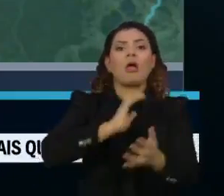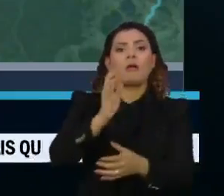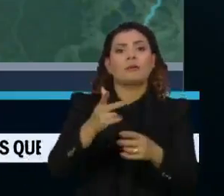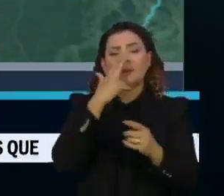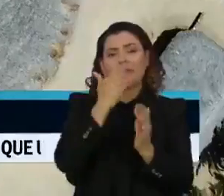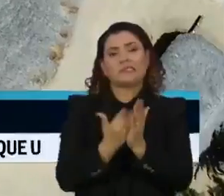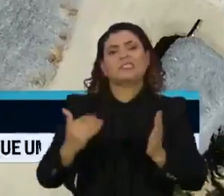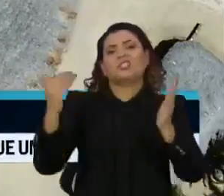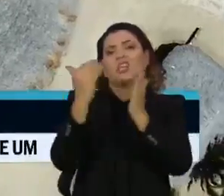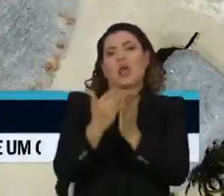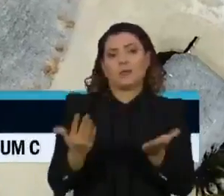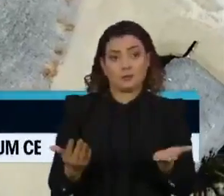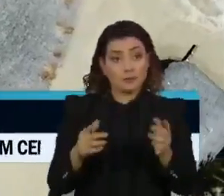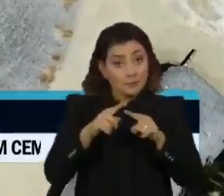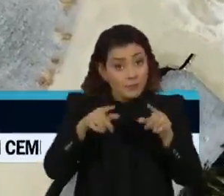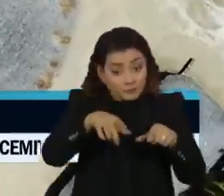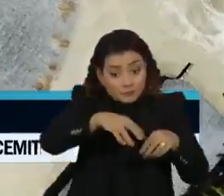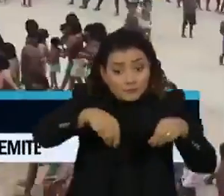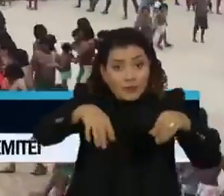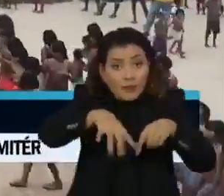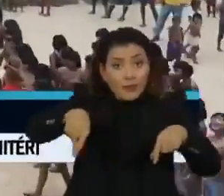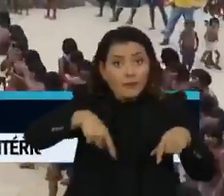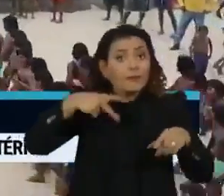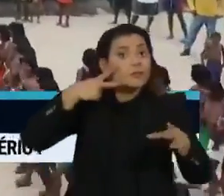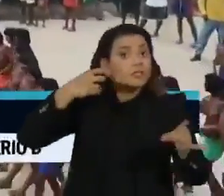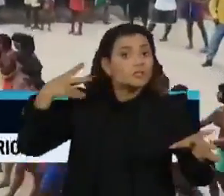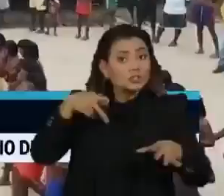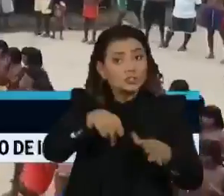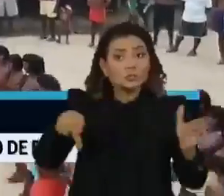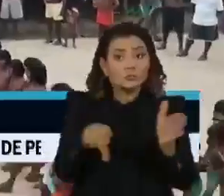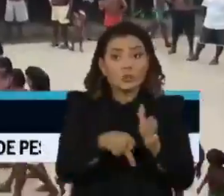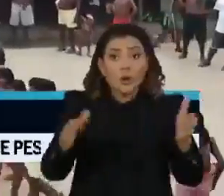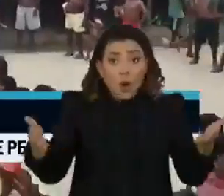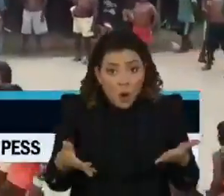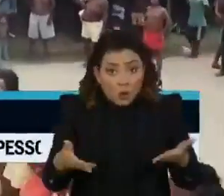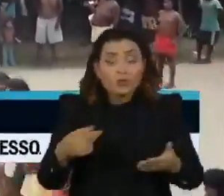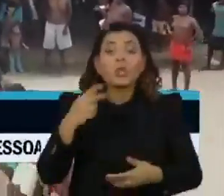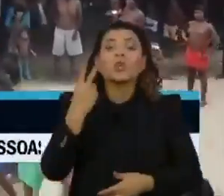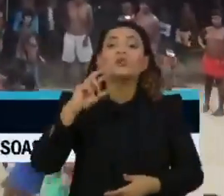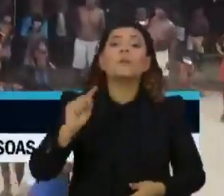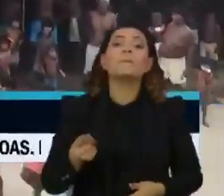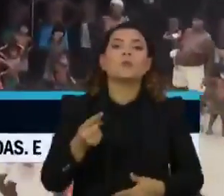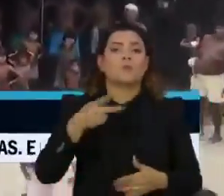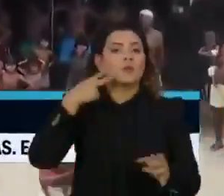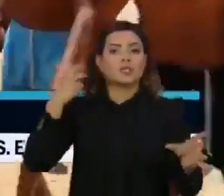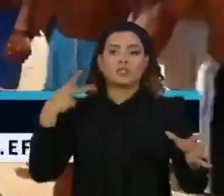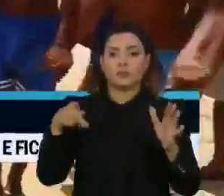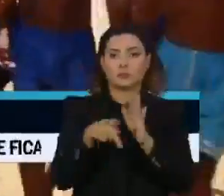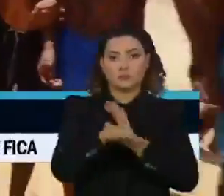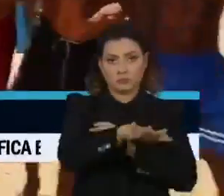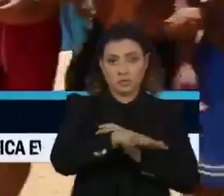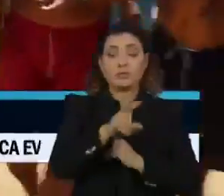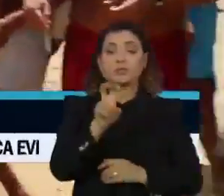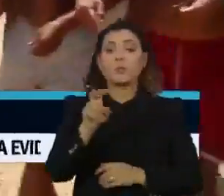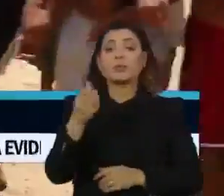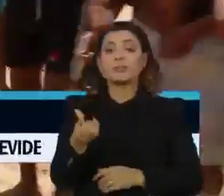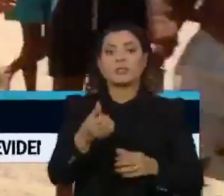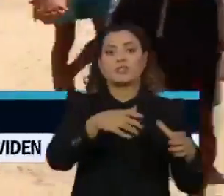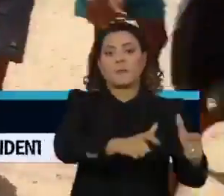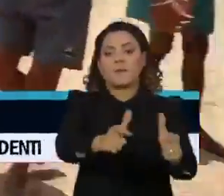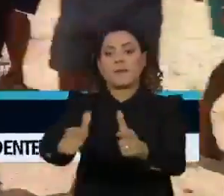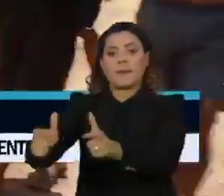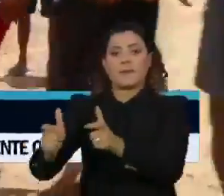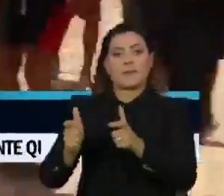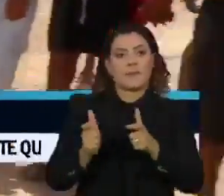exagerada. Nas terras indígenas vivem hoje mais de 2 mil índios em 56 aldeias.